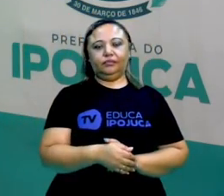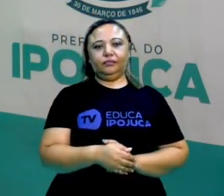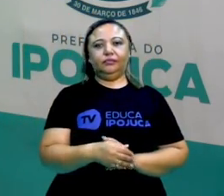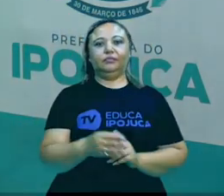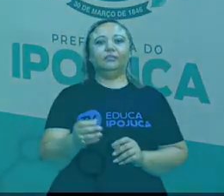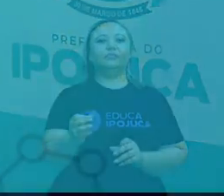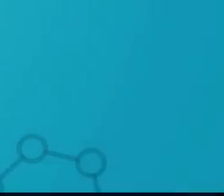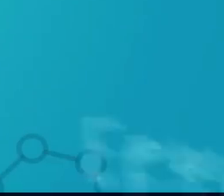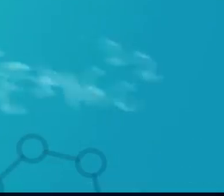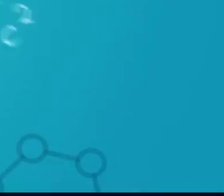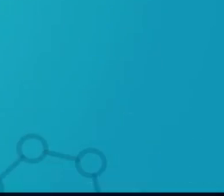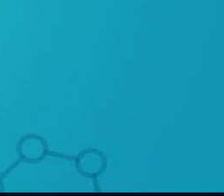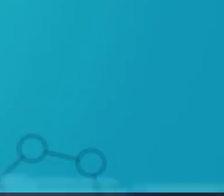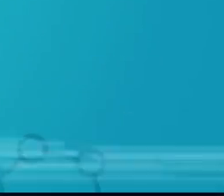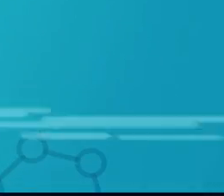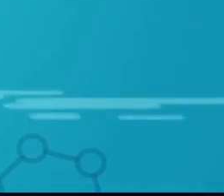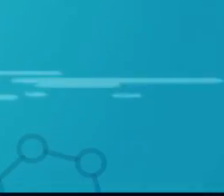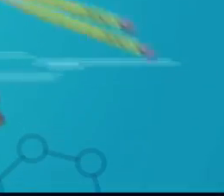próxima aula.